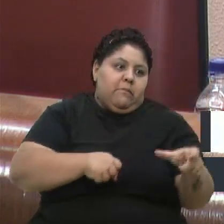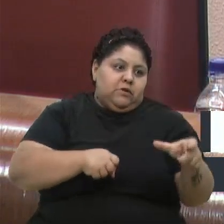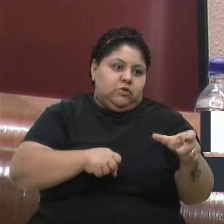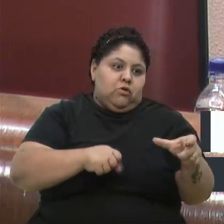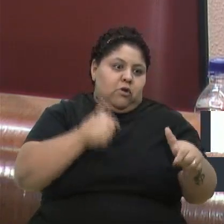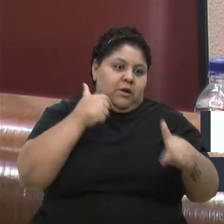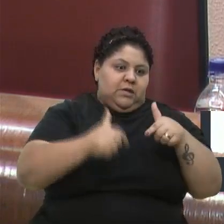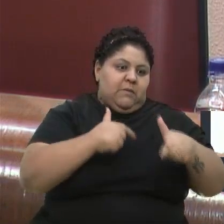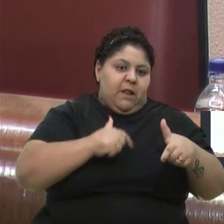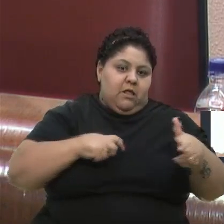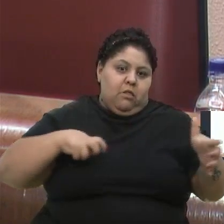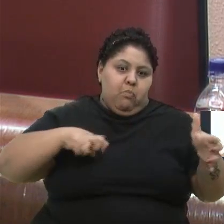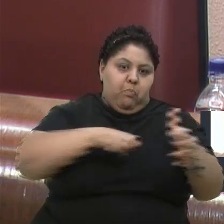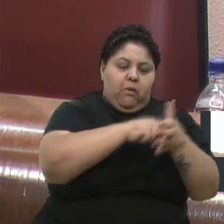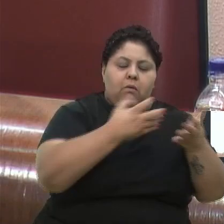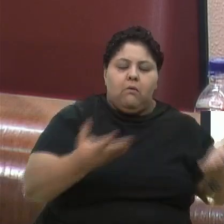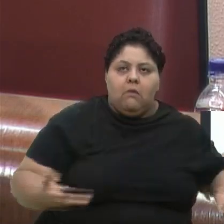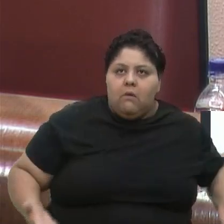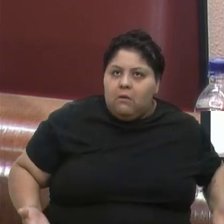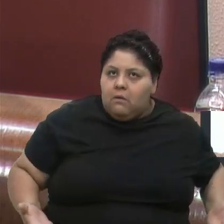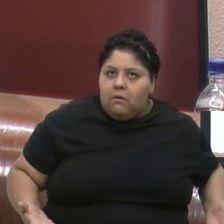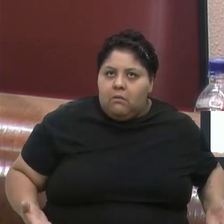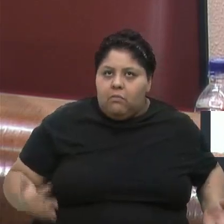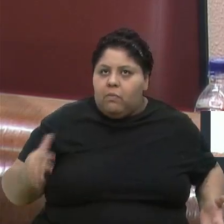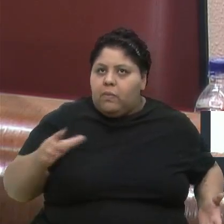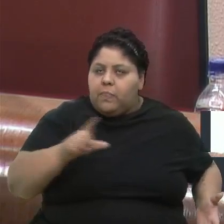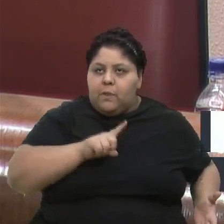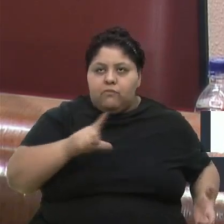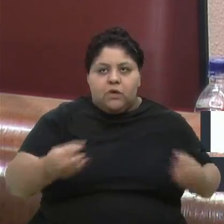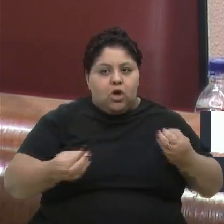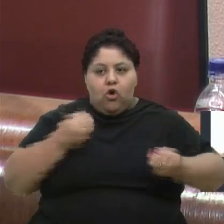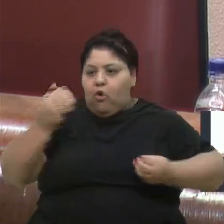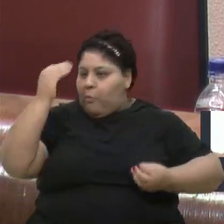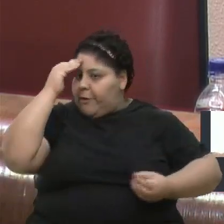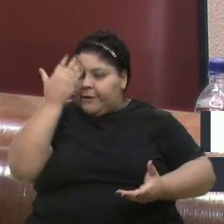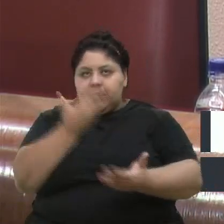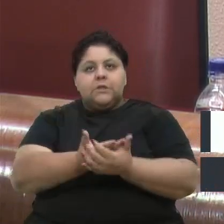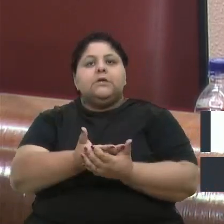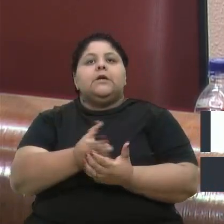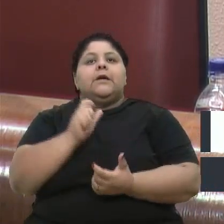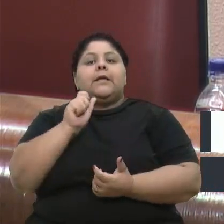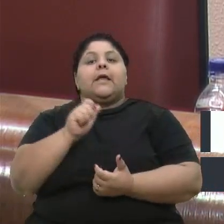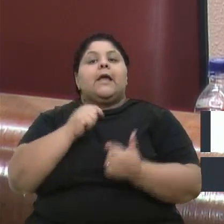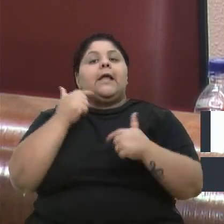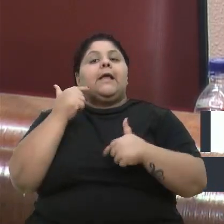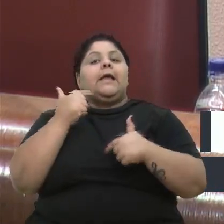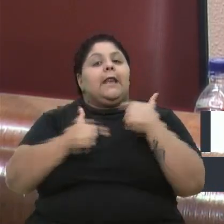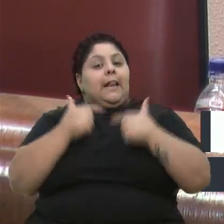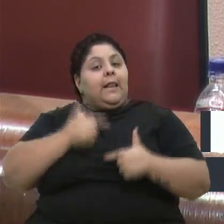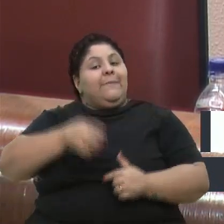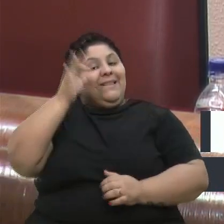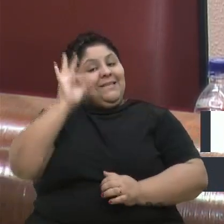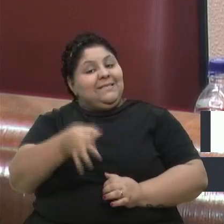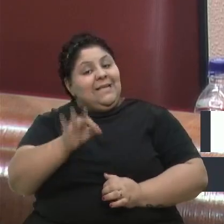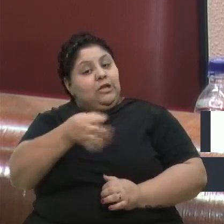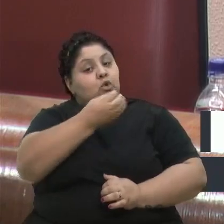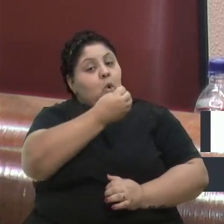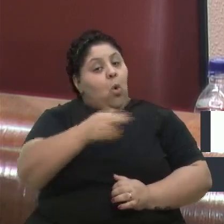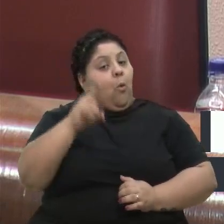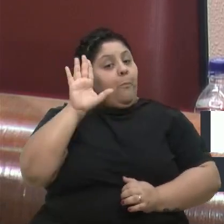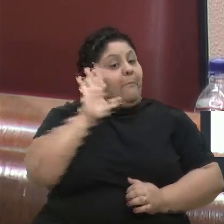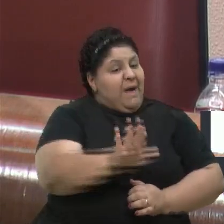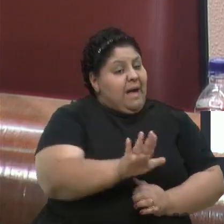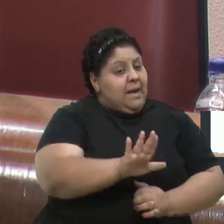essa baderna. Então, é inacreditável, né? Então, quem reclama tem razão. Ou para isso aí e